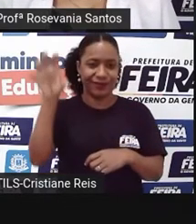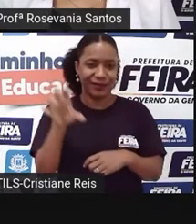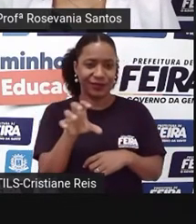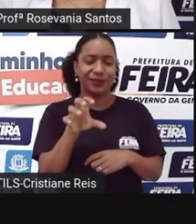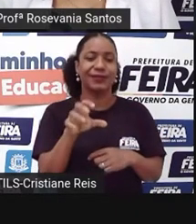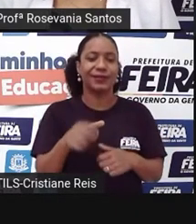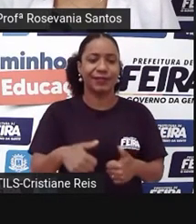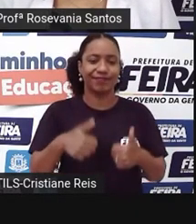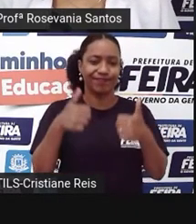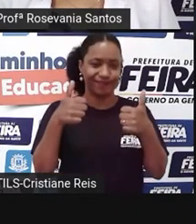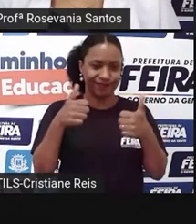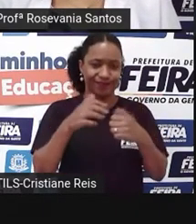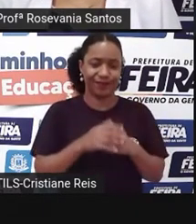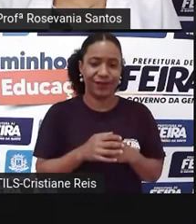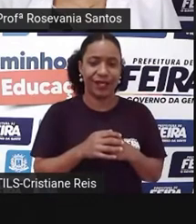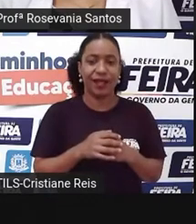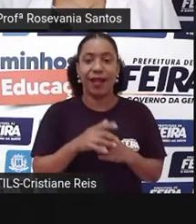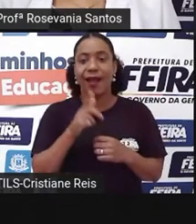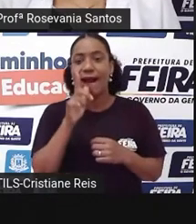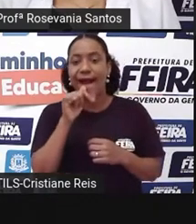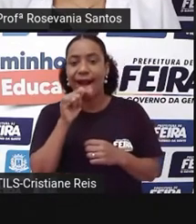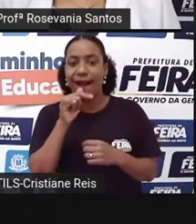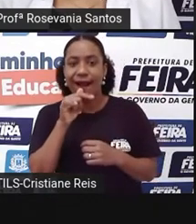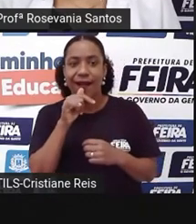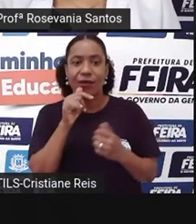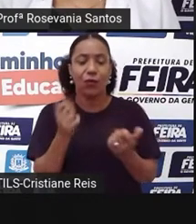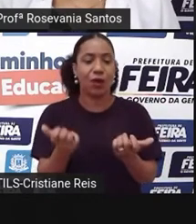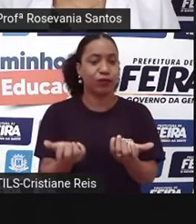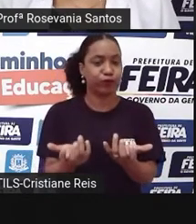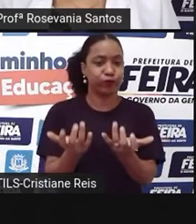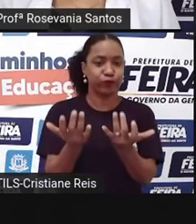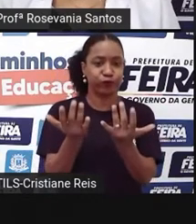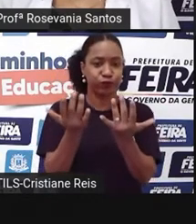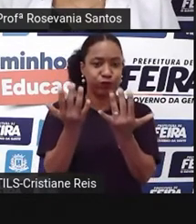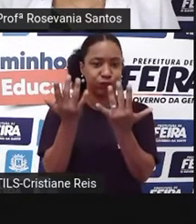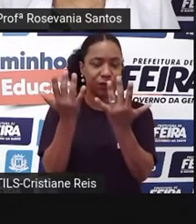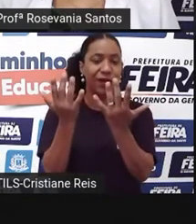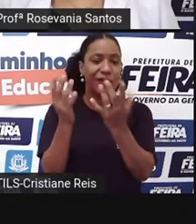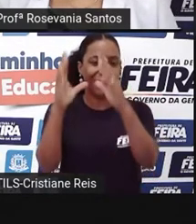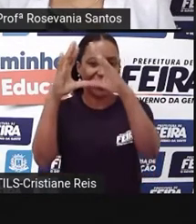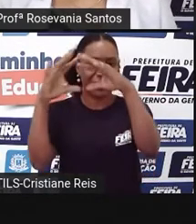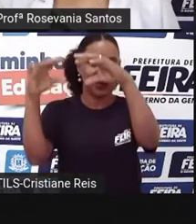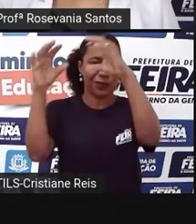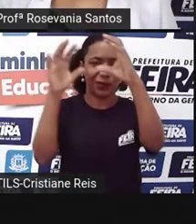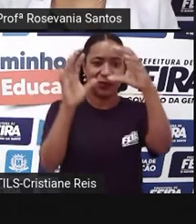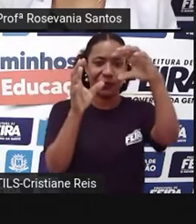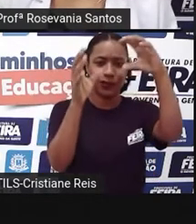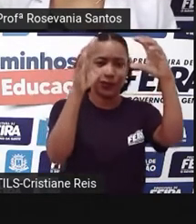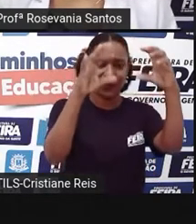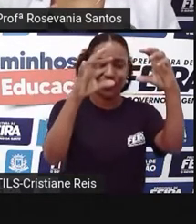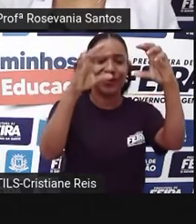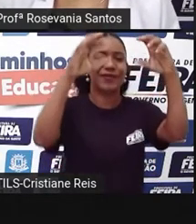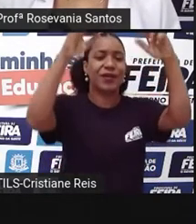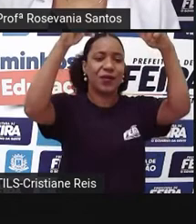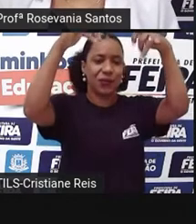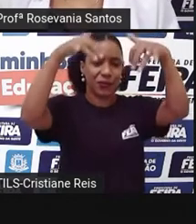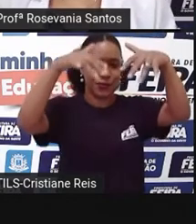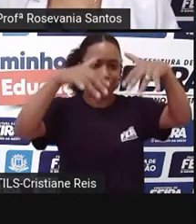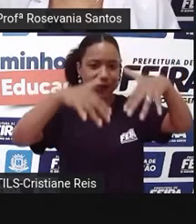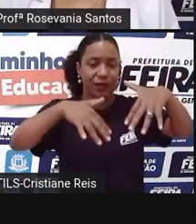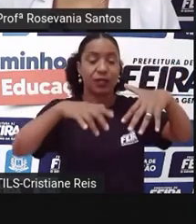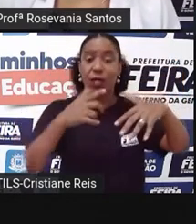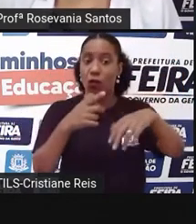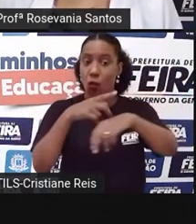cai como chuva no Brasil e na Bacia do Rio Prata, que é essa que eu falei para vocês aqui, que junta, né, o Rio Paraguai, o